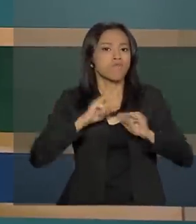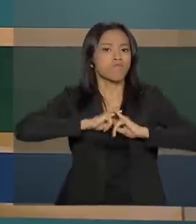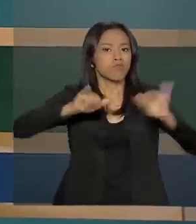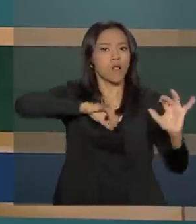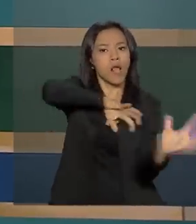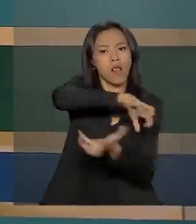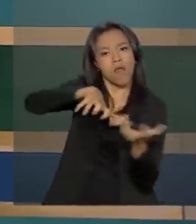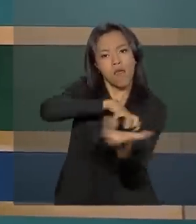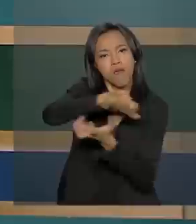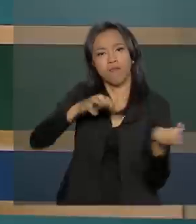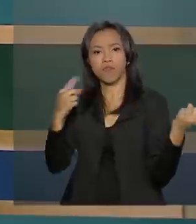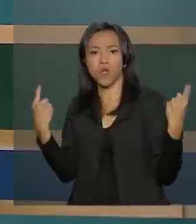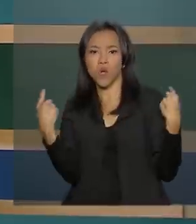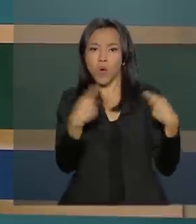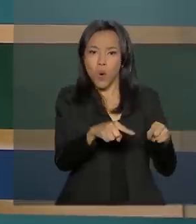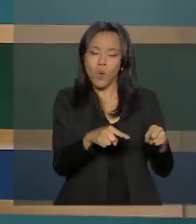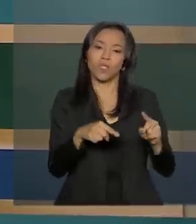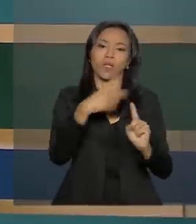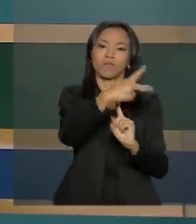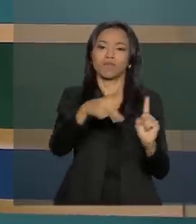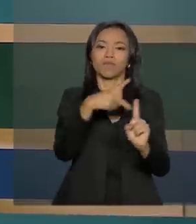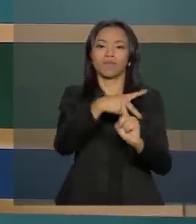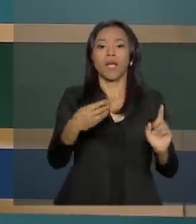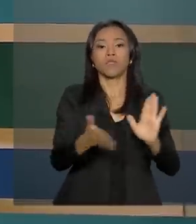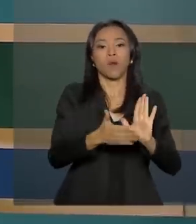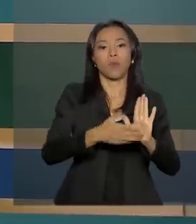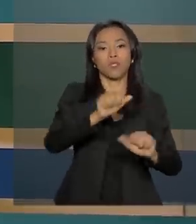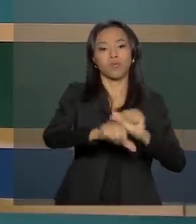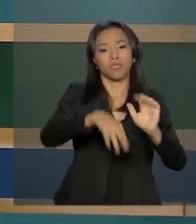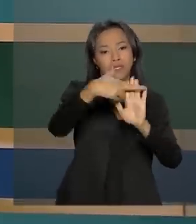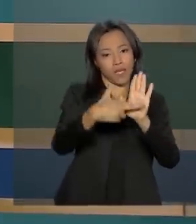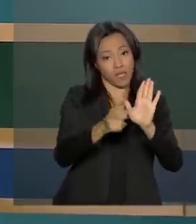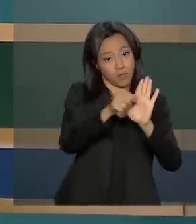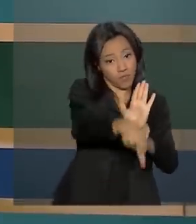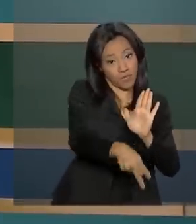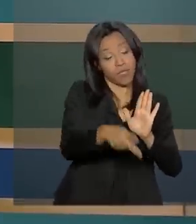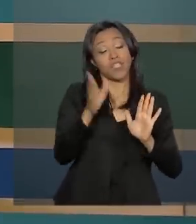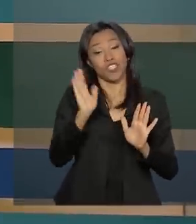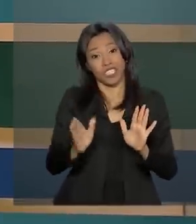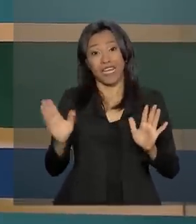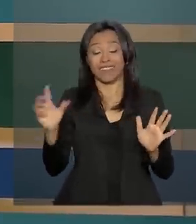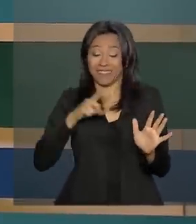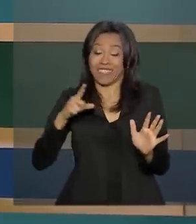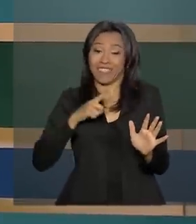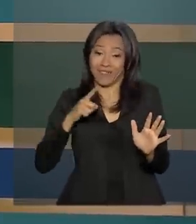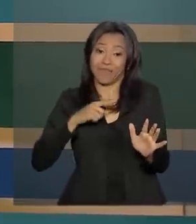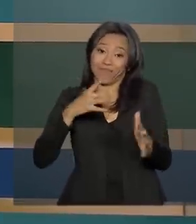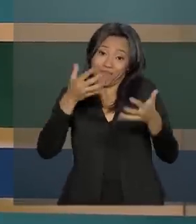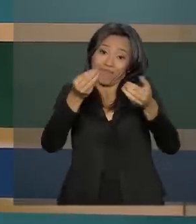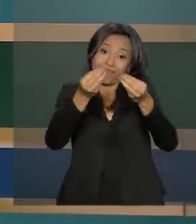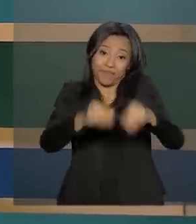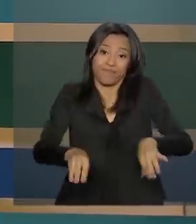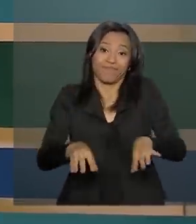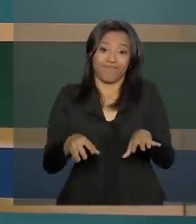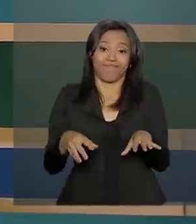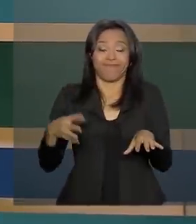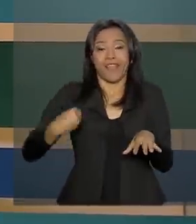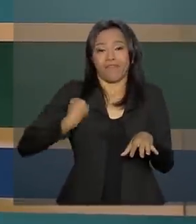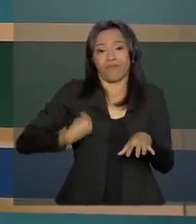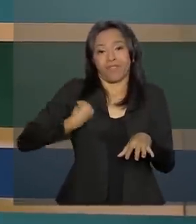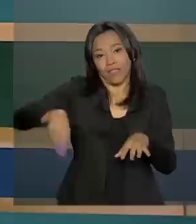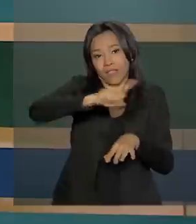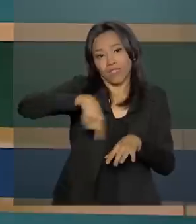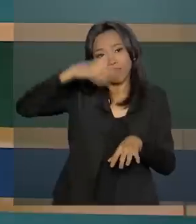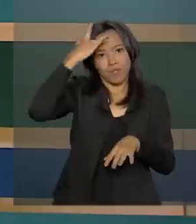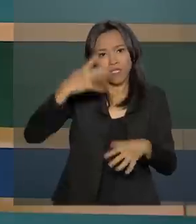reforma da Previdência. As paralisações e protestos já afetam a rotina dos brasileiros no dia de hoje. Em algumas cidades, a população